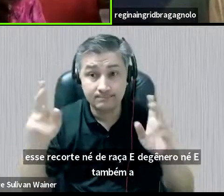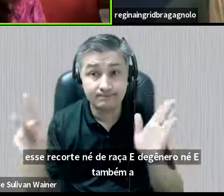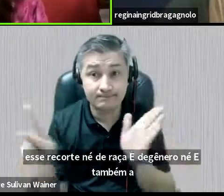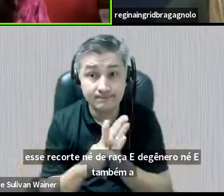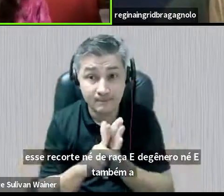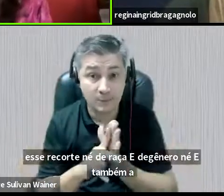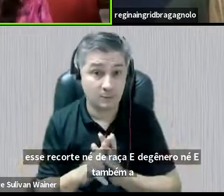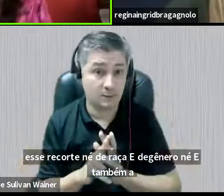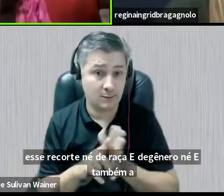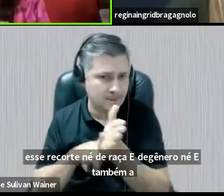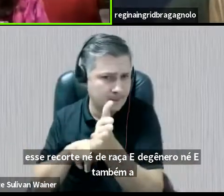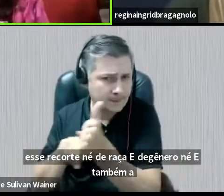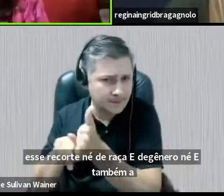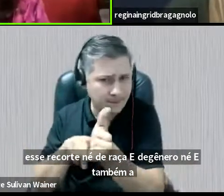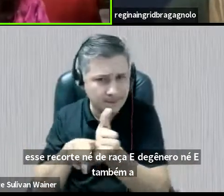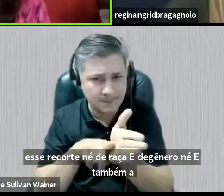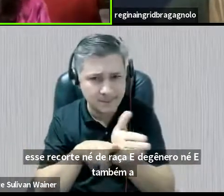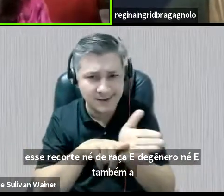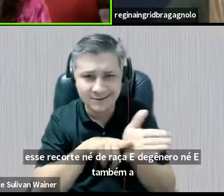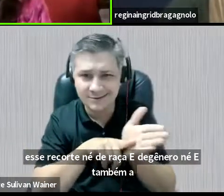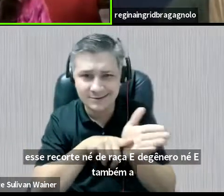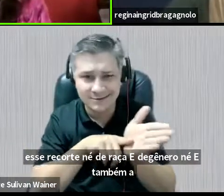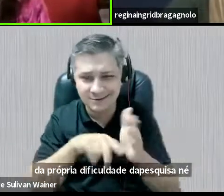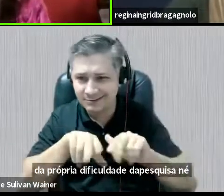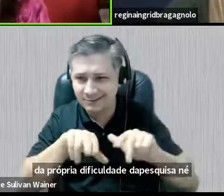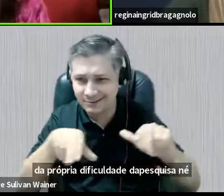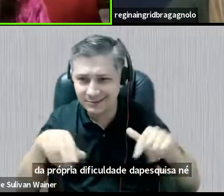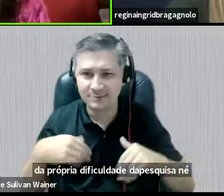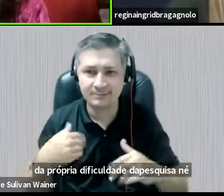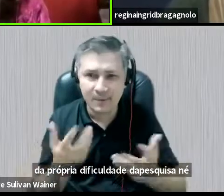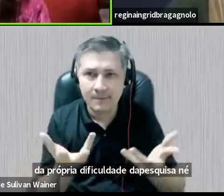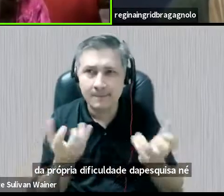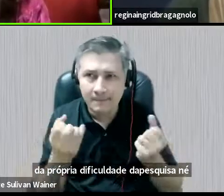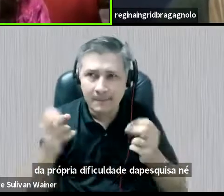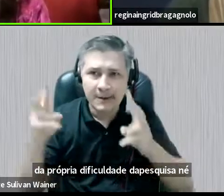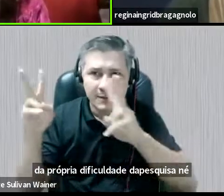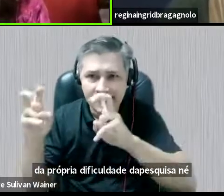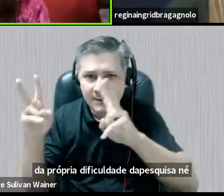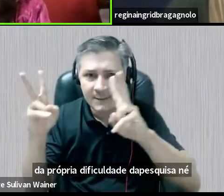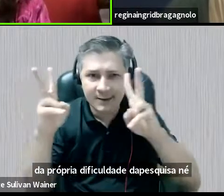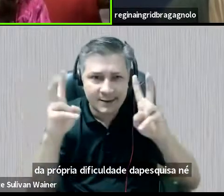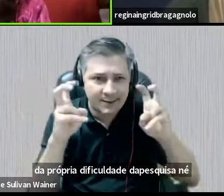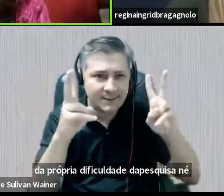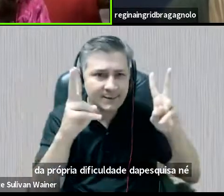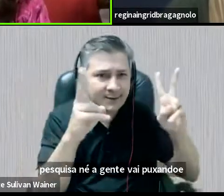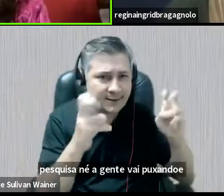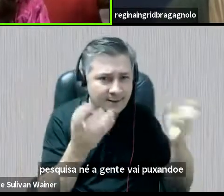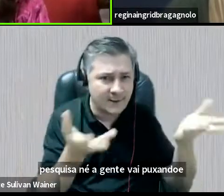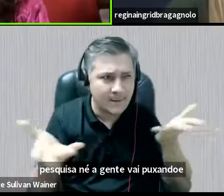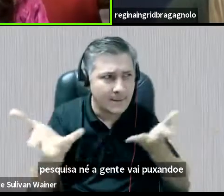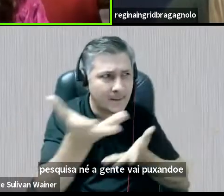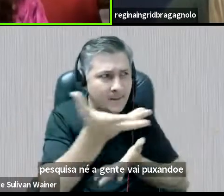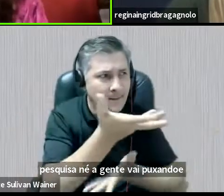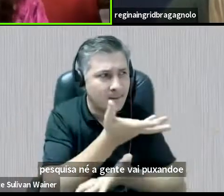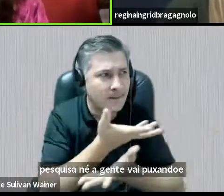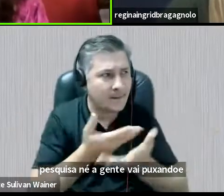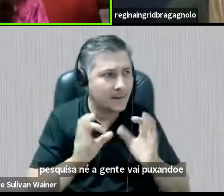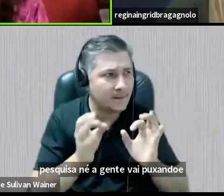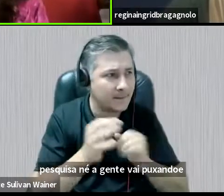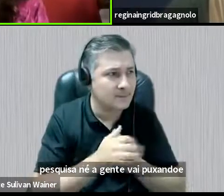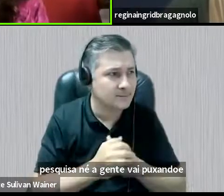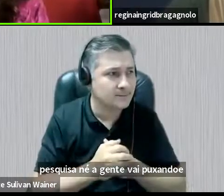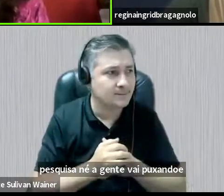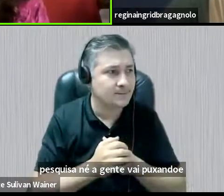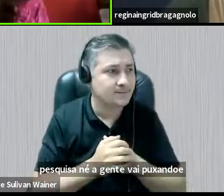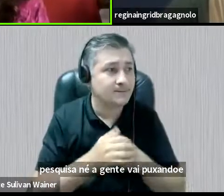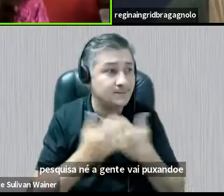pesquisa, né, a gente vai puxando esses temas ao longo da nossa conversa. Muito obrigada, e eu